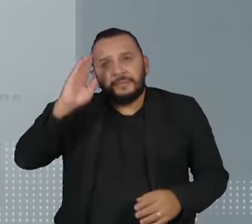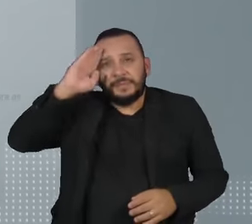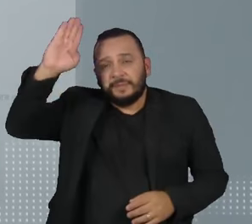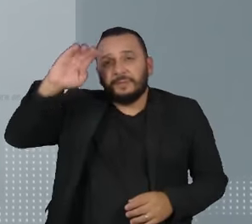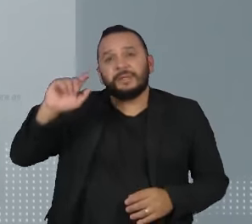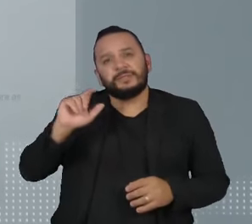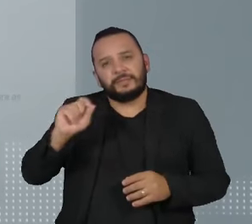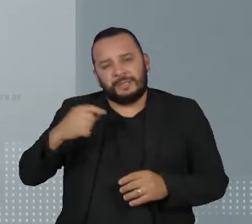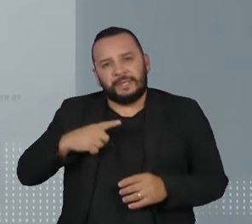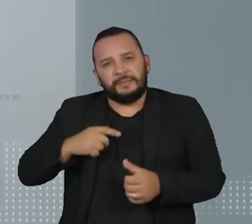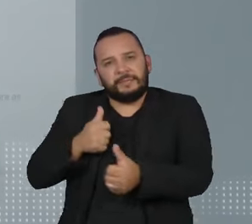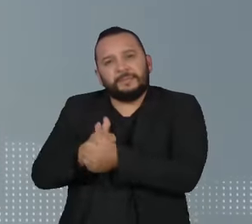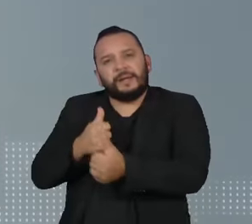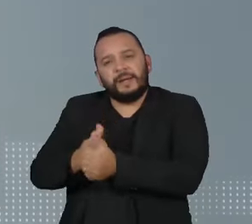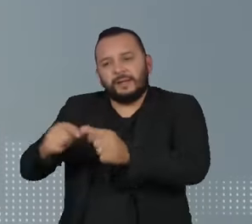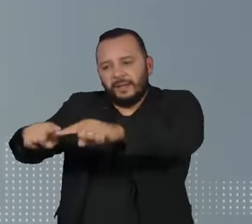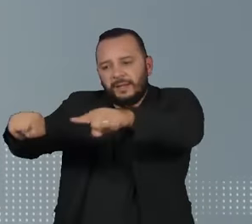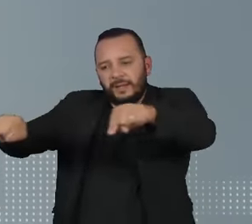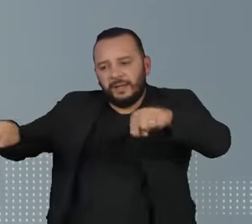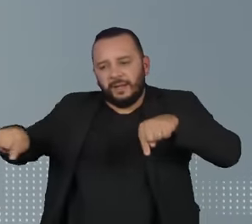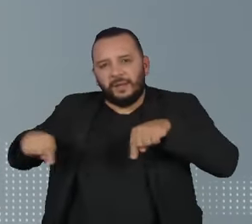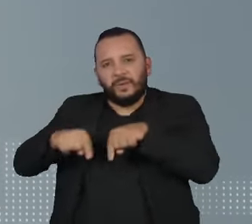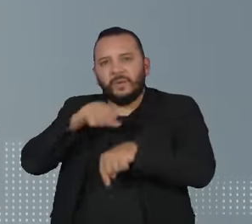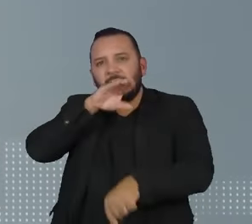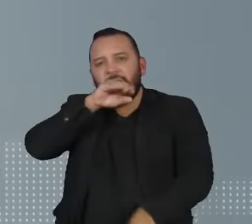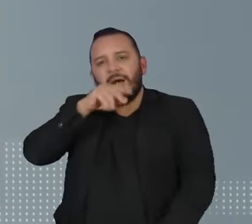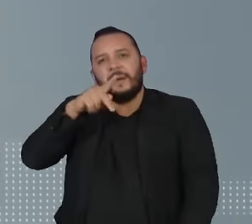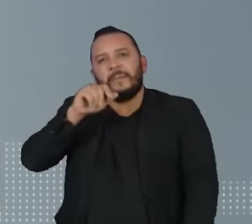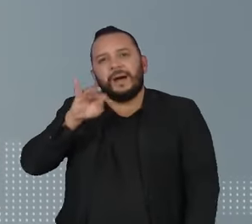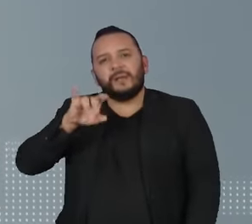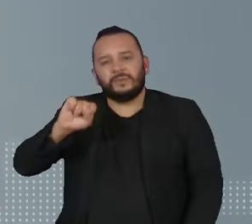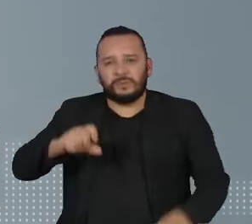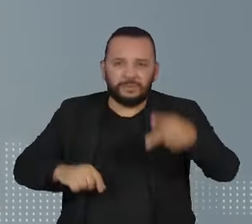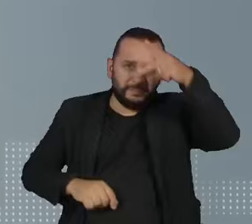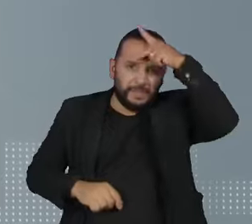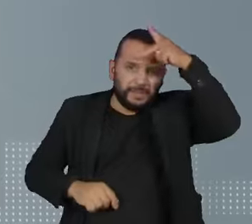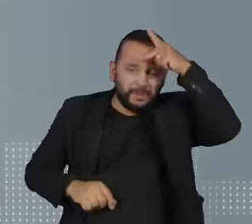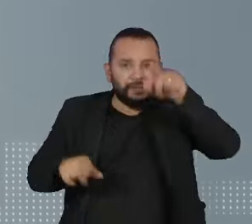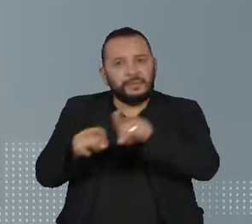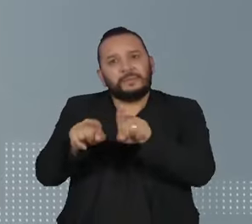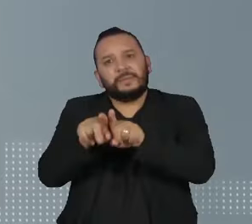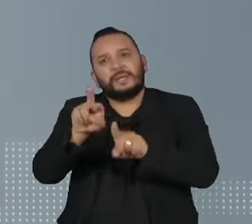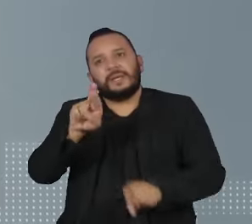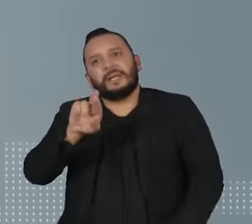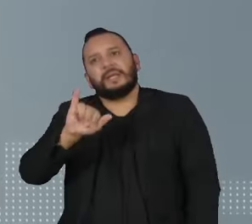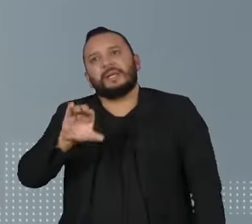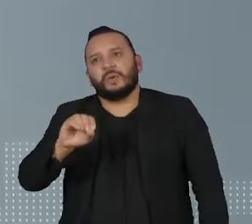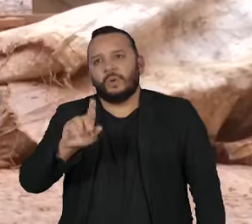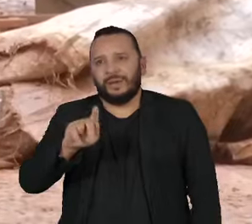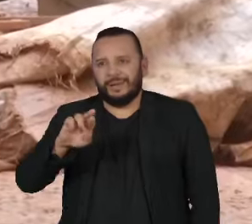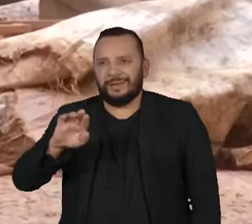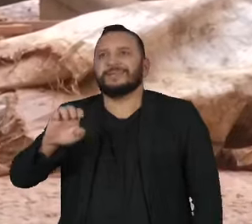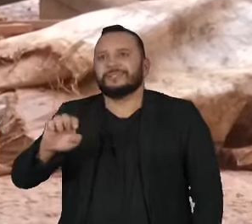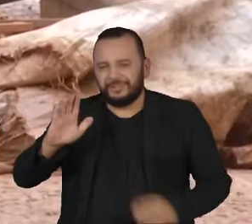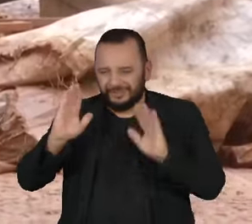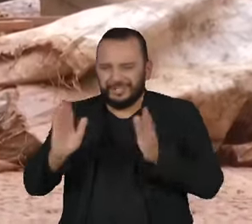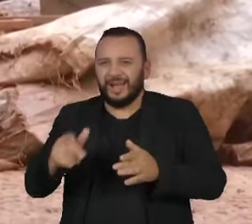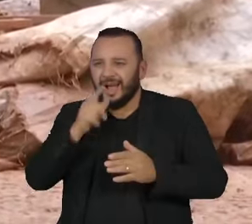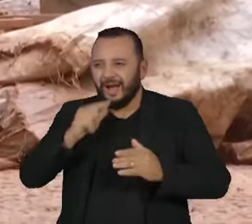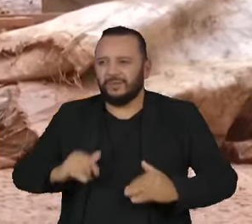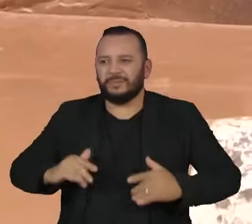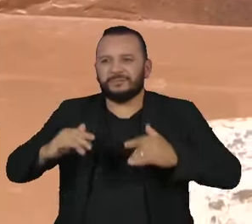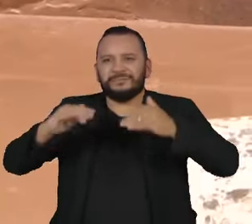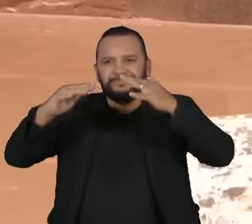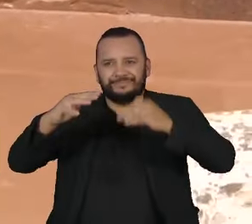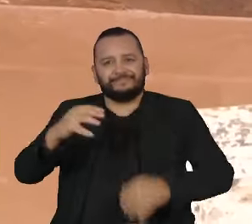banhados pela Lagoa dos Patos. Cidades como Pelotas e Rio Grande, que já estão em estado de calamidade. Enquanto isso, nas